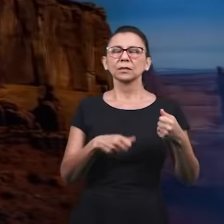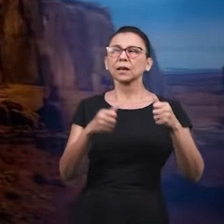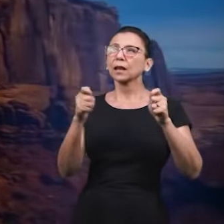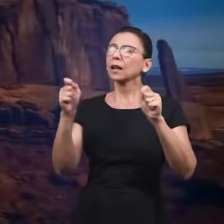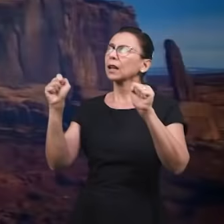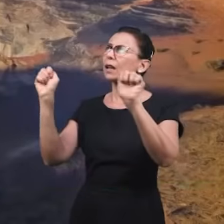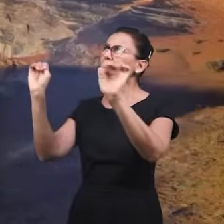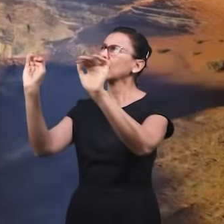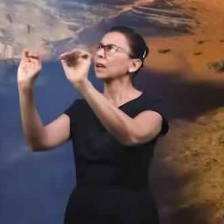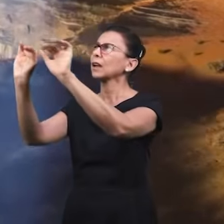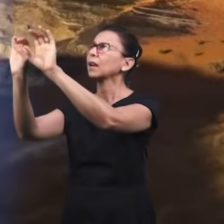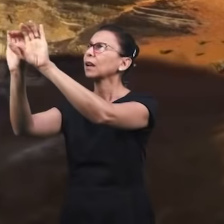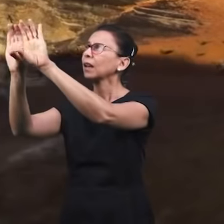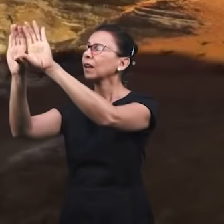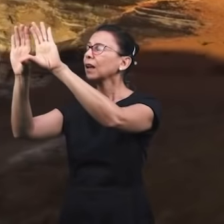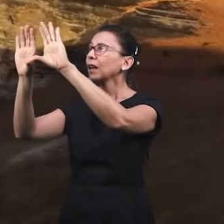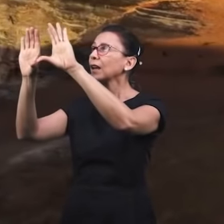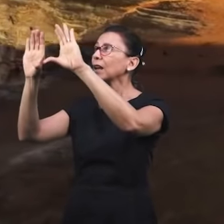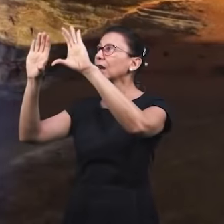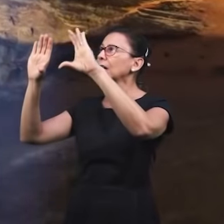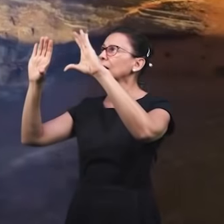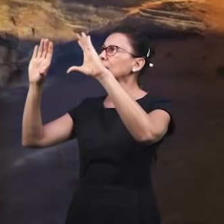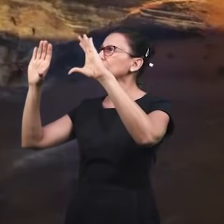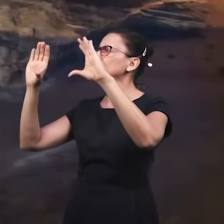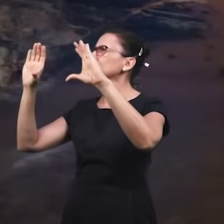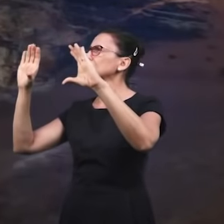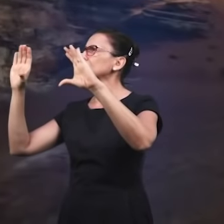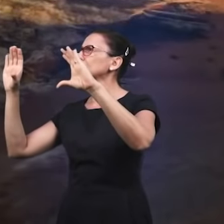o céu,